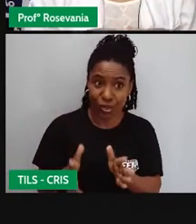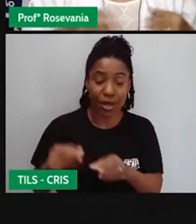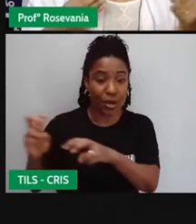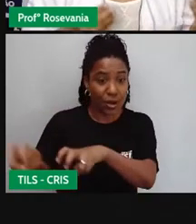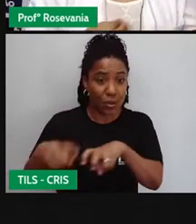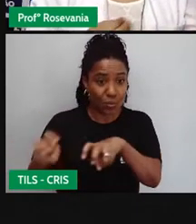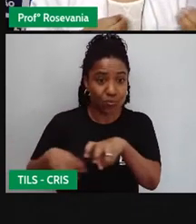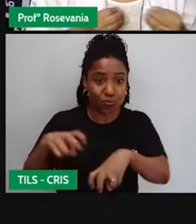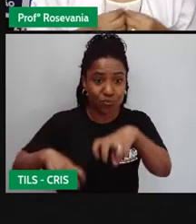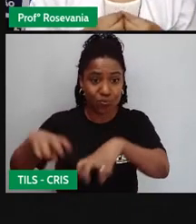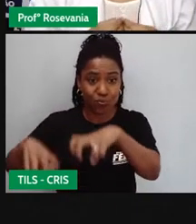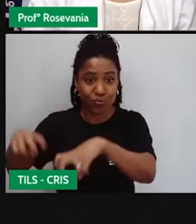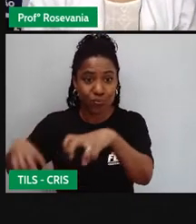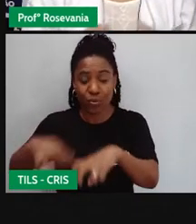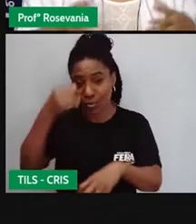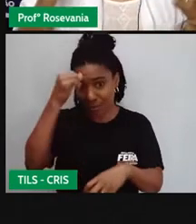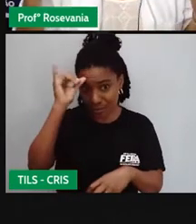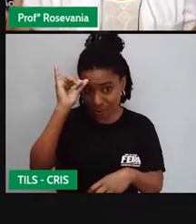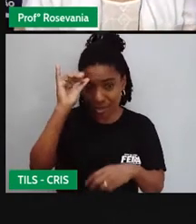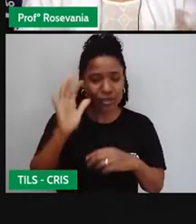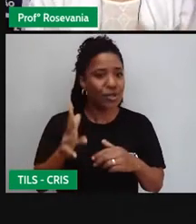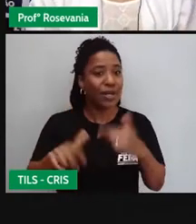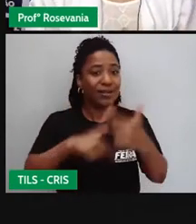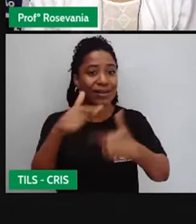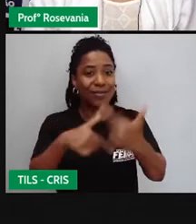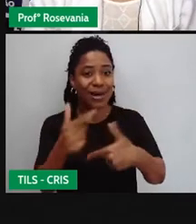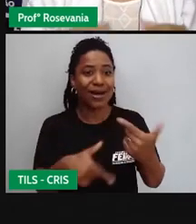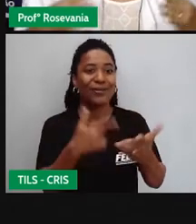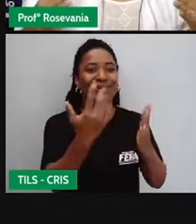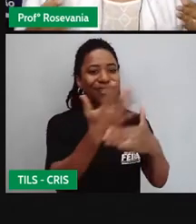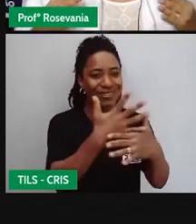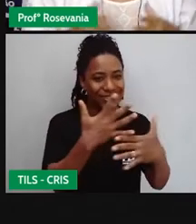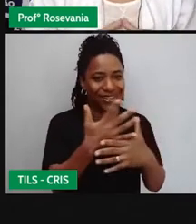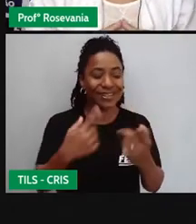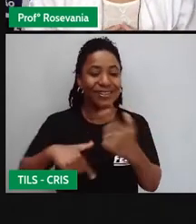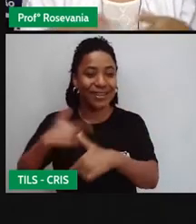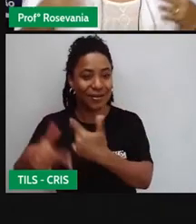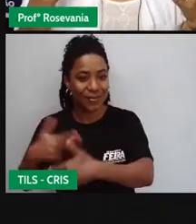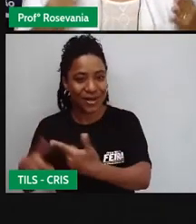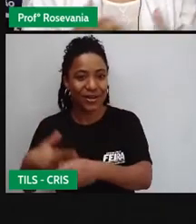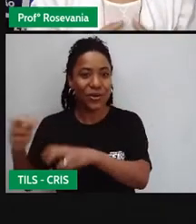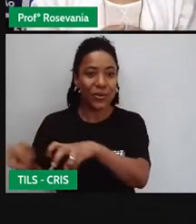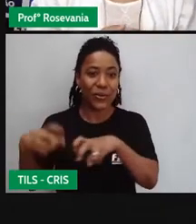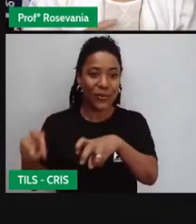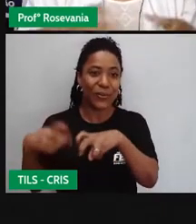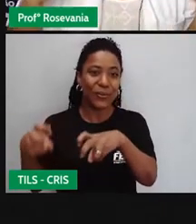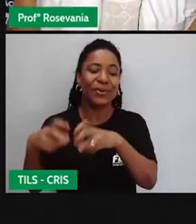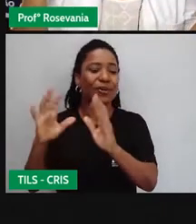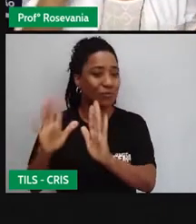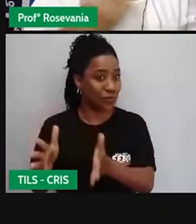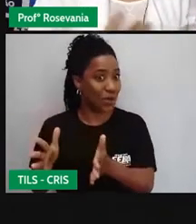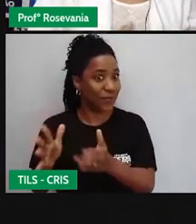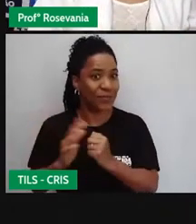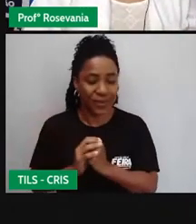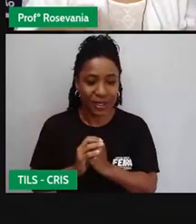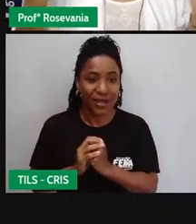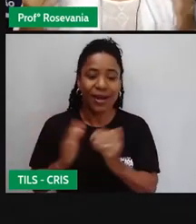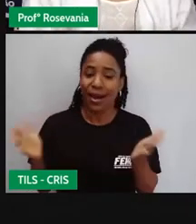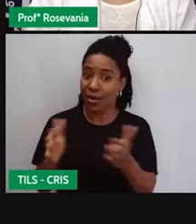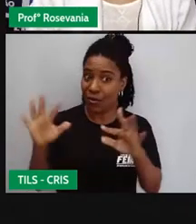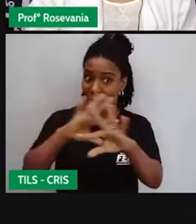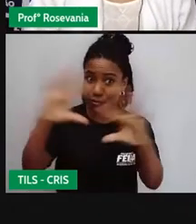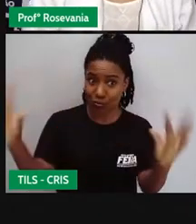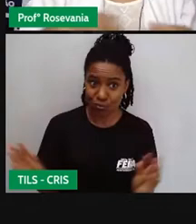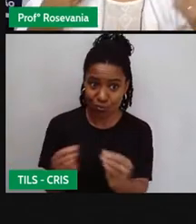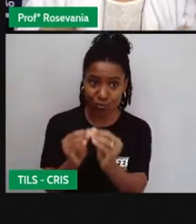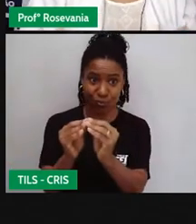as atividades do campo, da cidade e agora nós vamos falar sobre esse aspecto que envolve tanto a agricultura